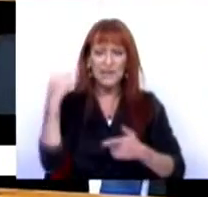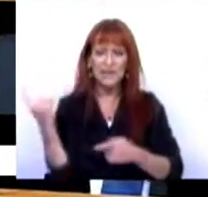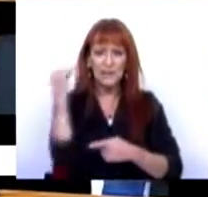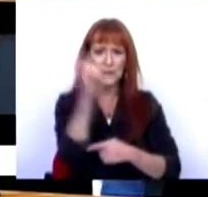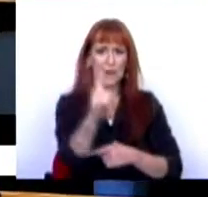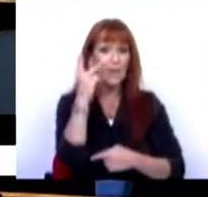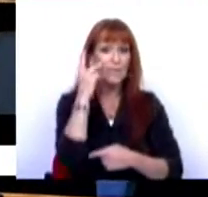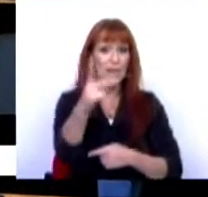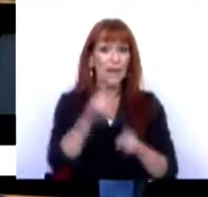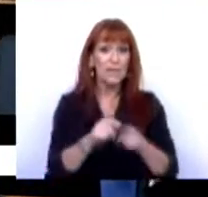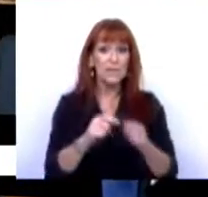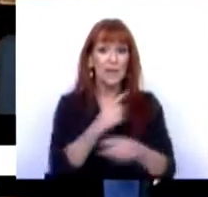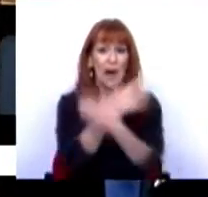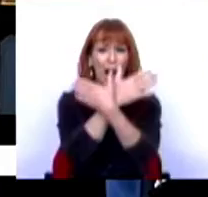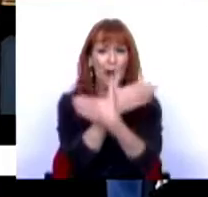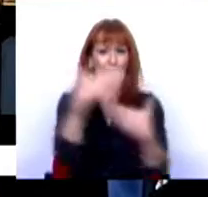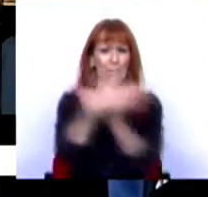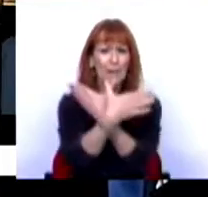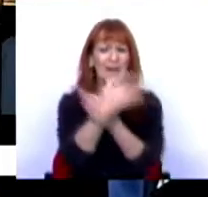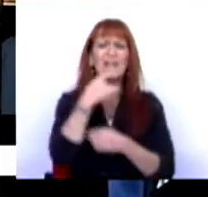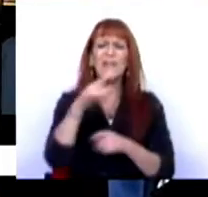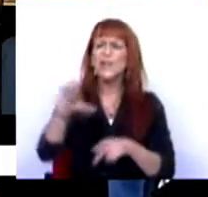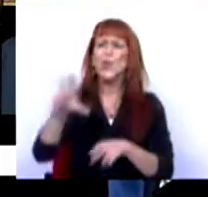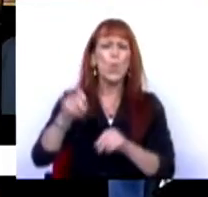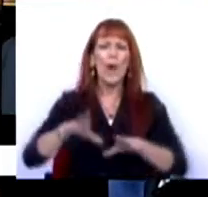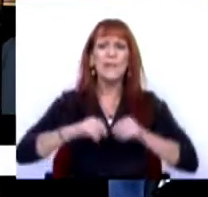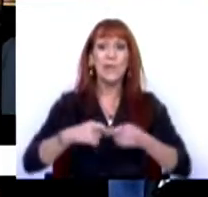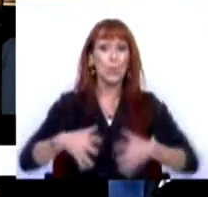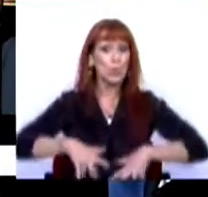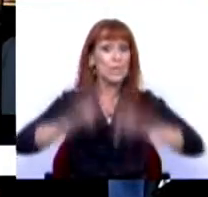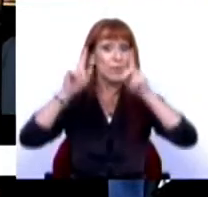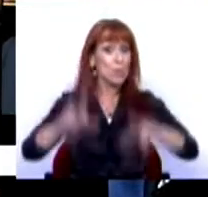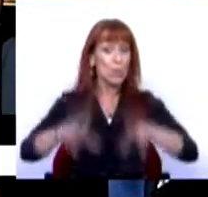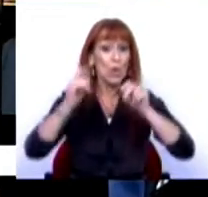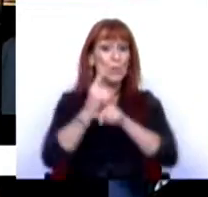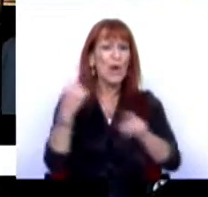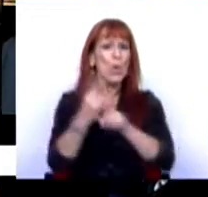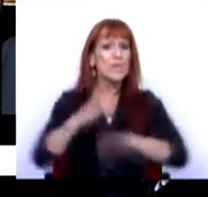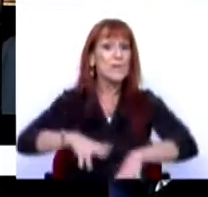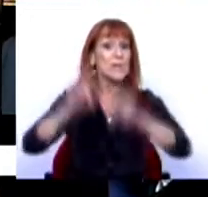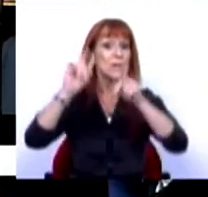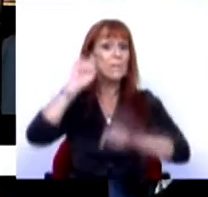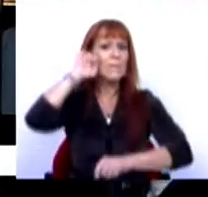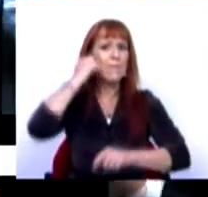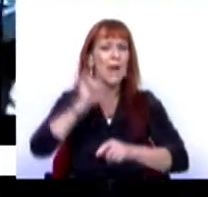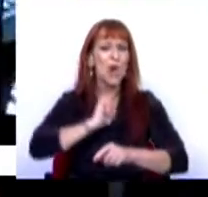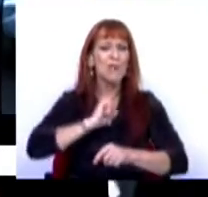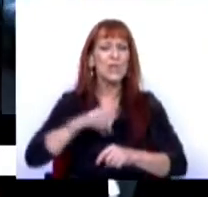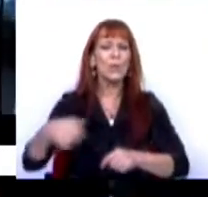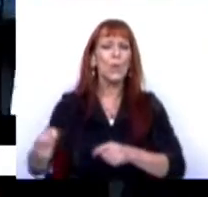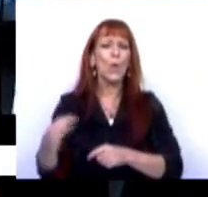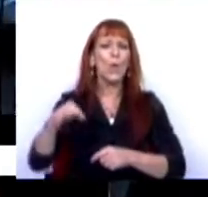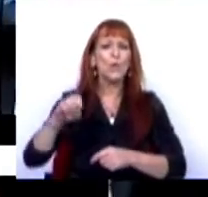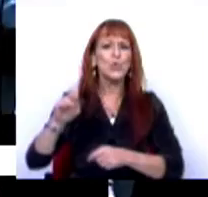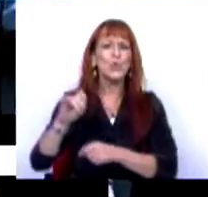para uma visita à Albânia e disse-lhe, vocês nunca aceitem o desenvolvimento, porque essa coisa do desenvolvimento põe em causa o nosso socialismo, o